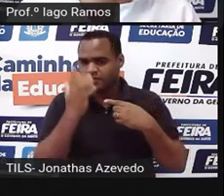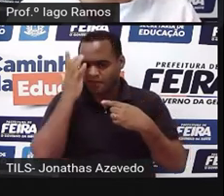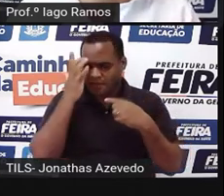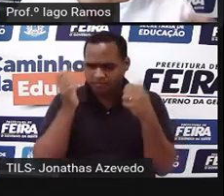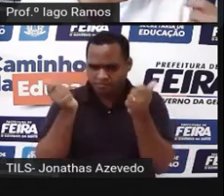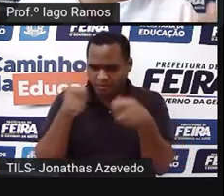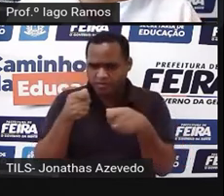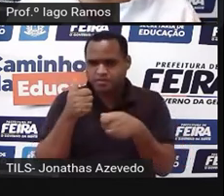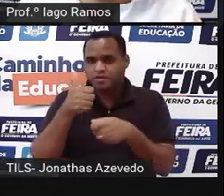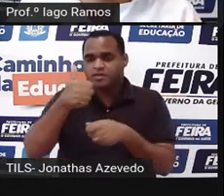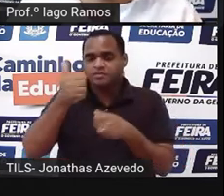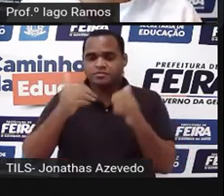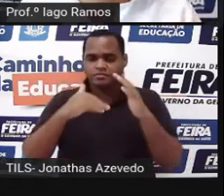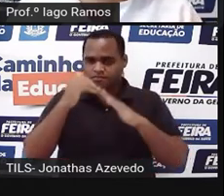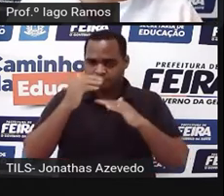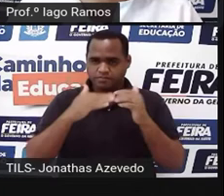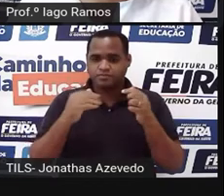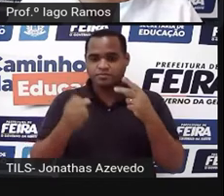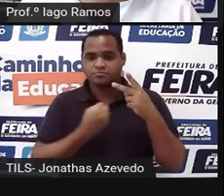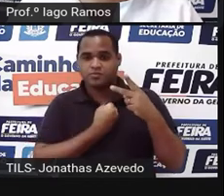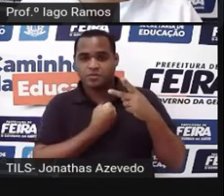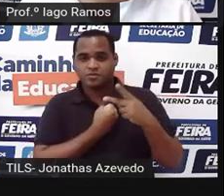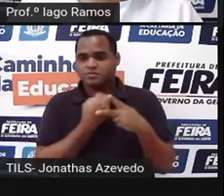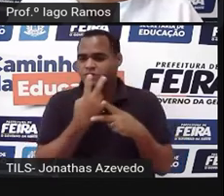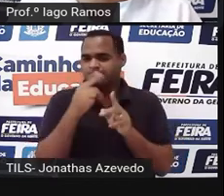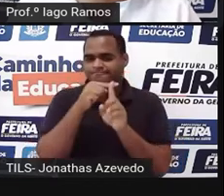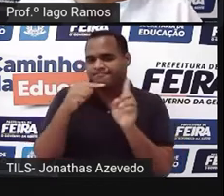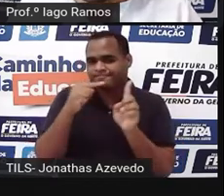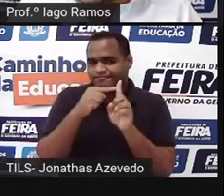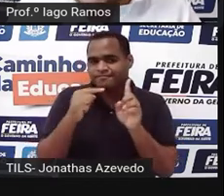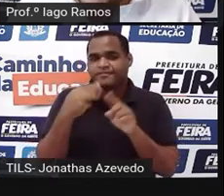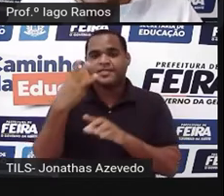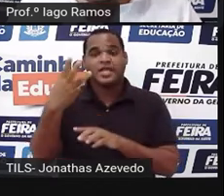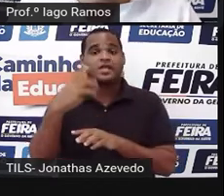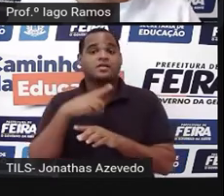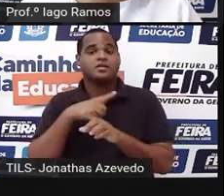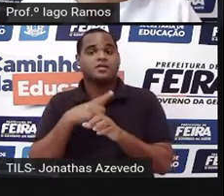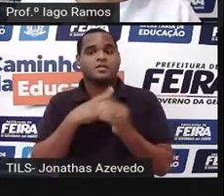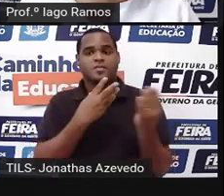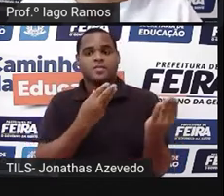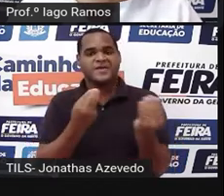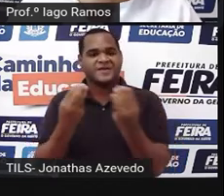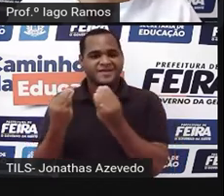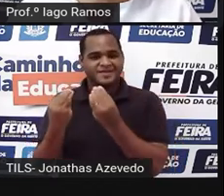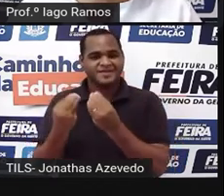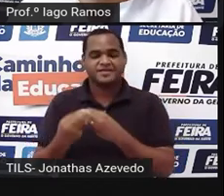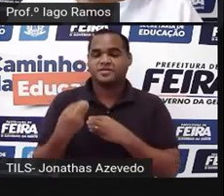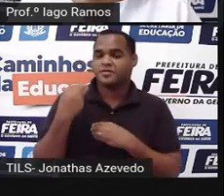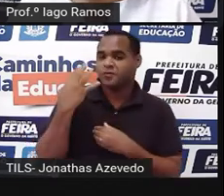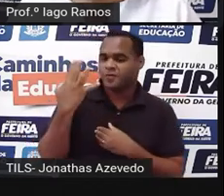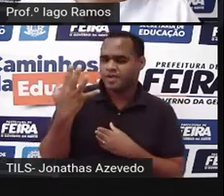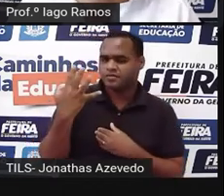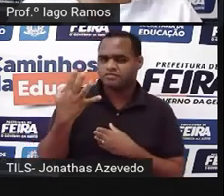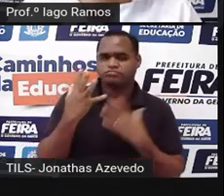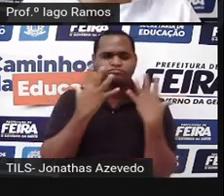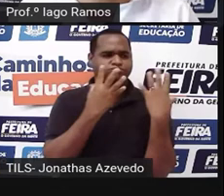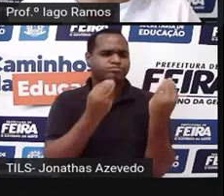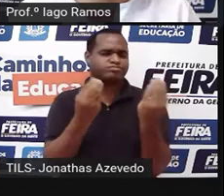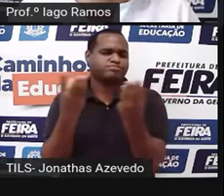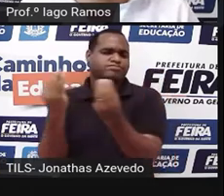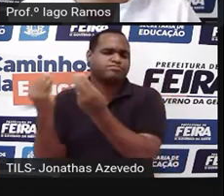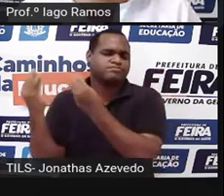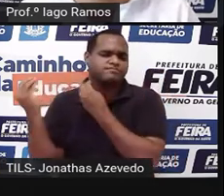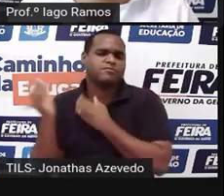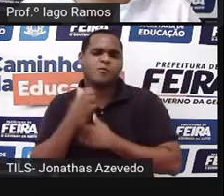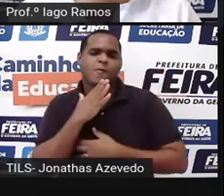que entendeu pouco, número 2, se você acha que entendeu metade, número 3, se você acha que entendeu a maioria, ou número 4,